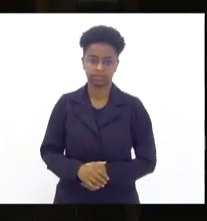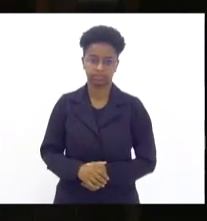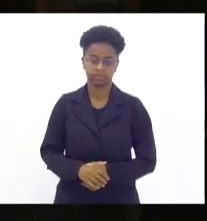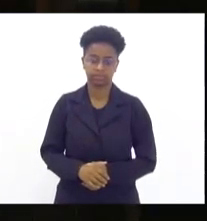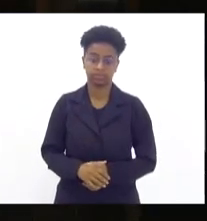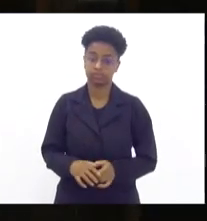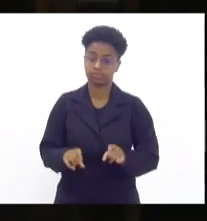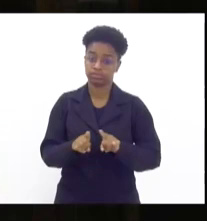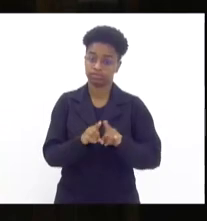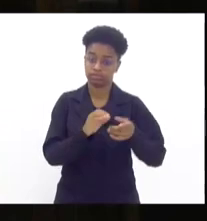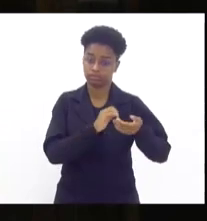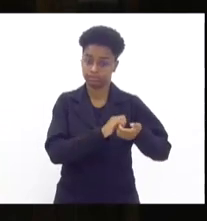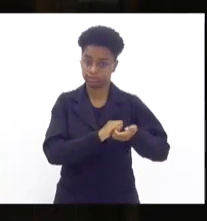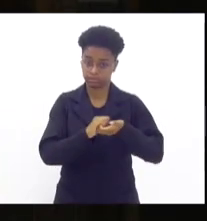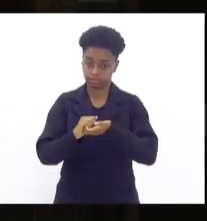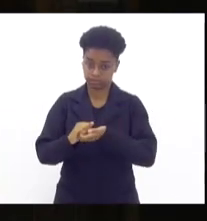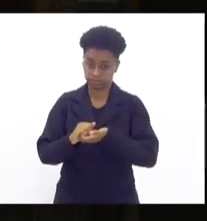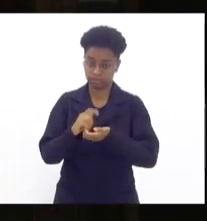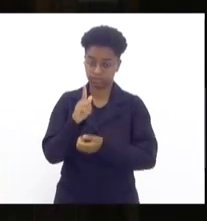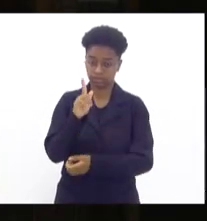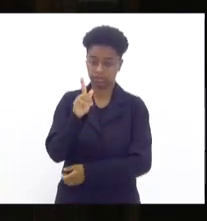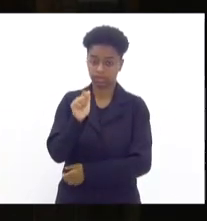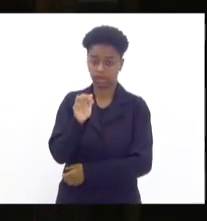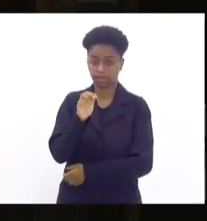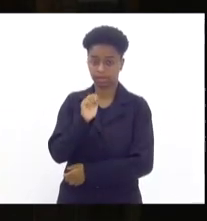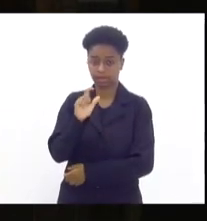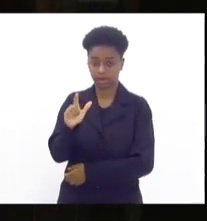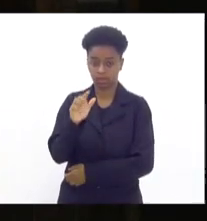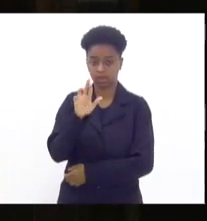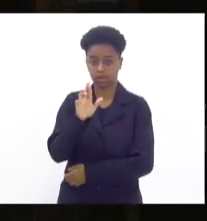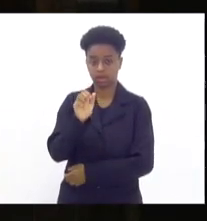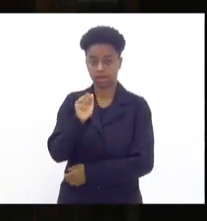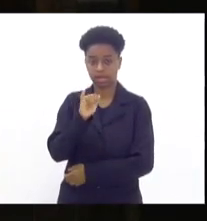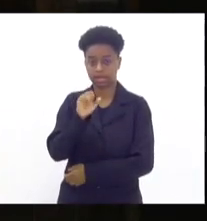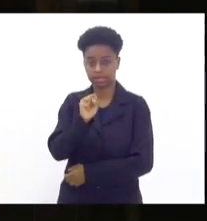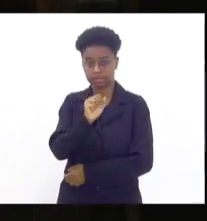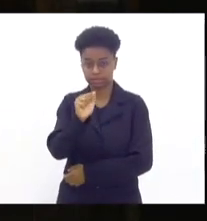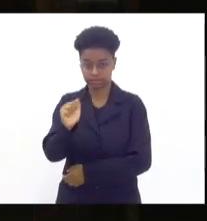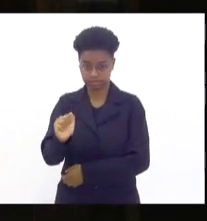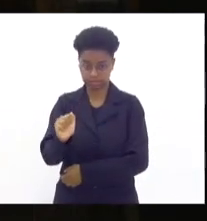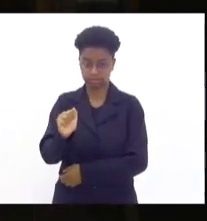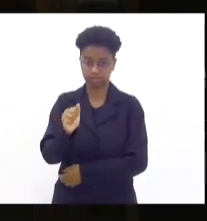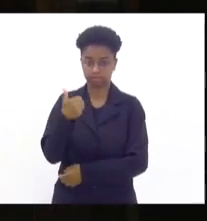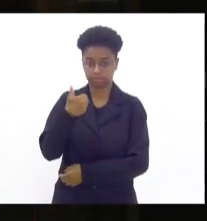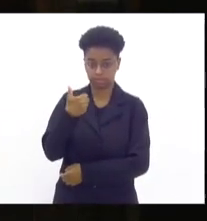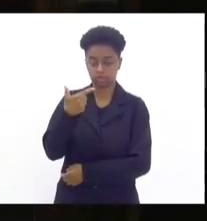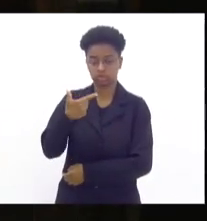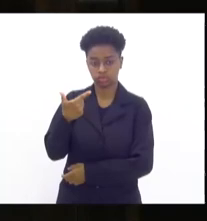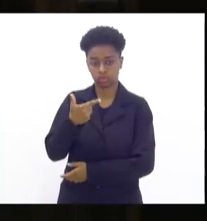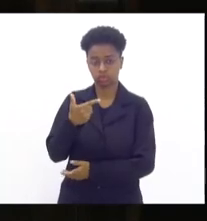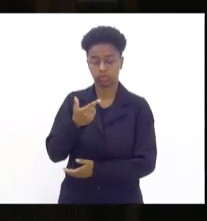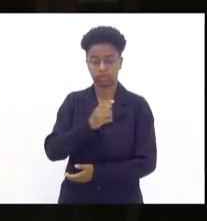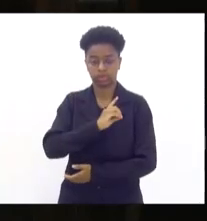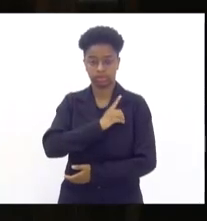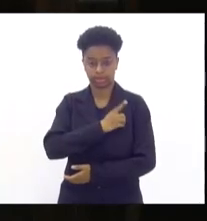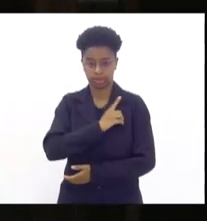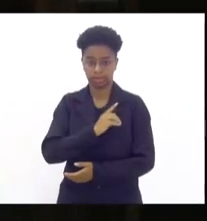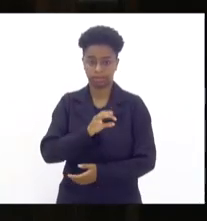Cumprimentar aqui o doutor Gabriel Ferrando, doutora Raíssa, primeiro e segundo do DPA, coronel André Henrique,